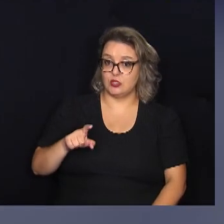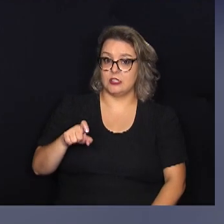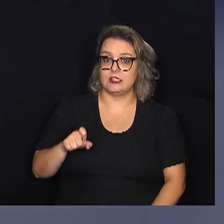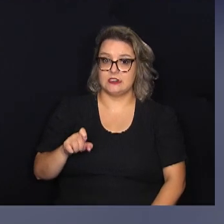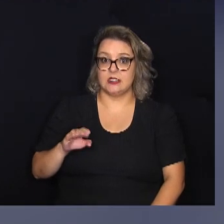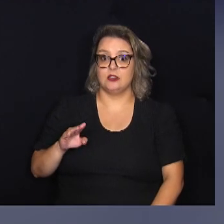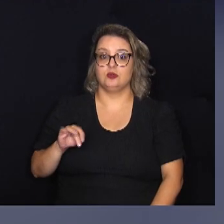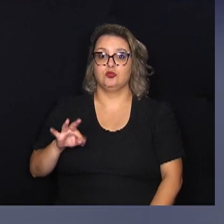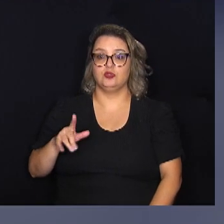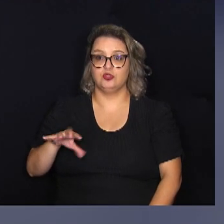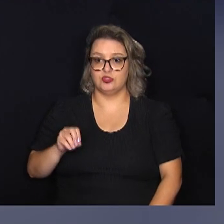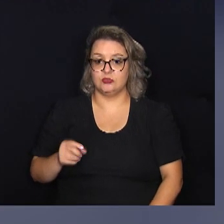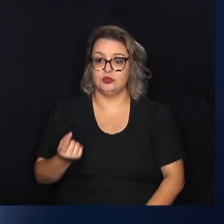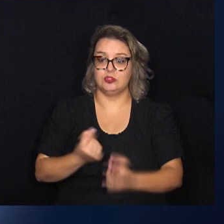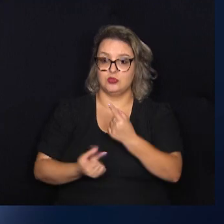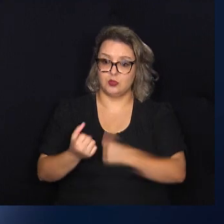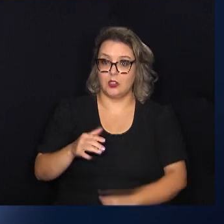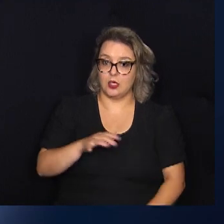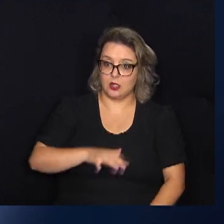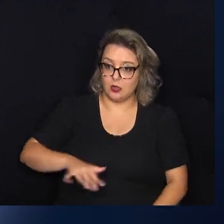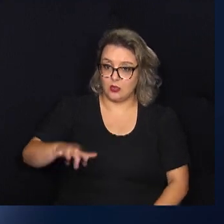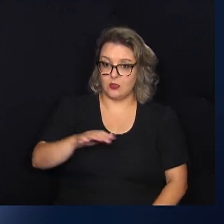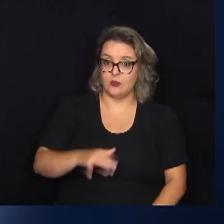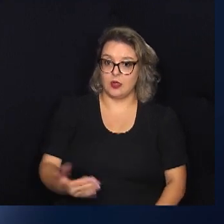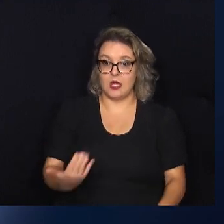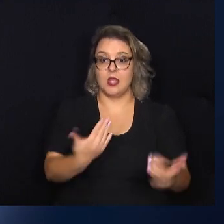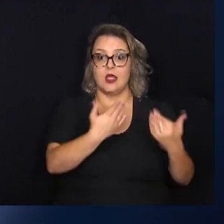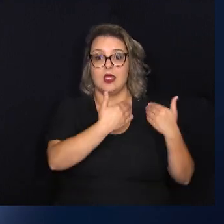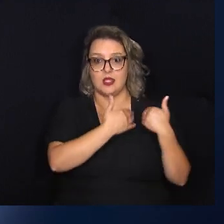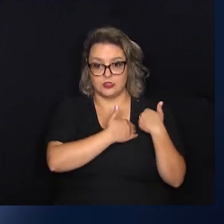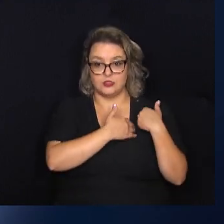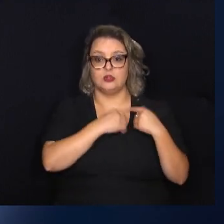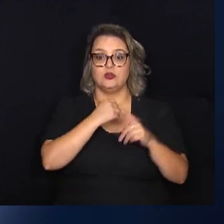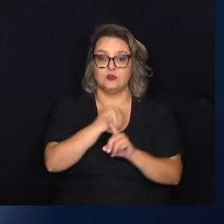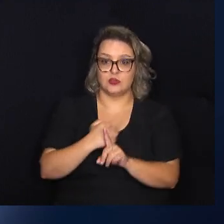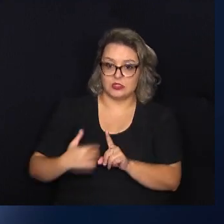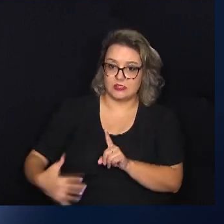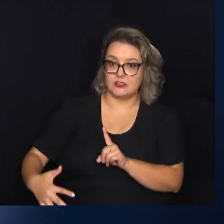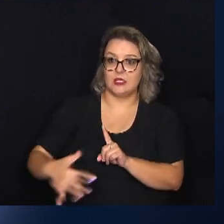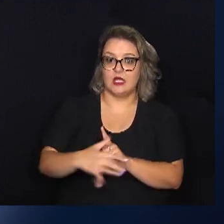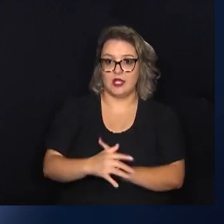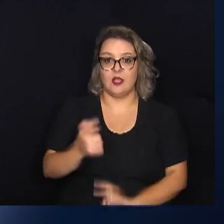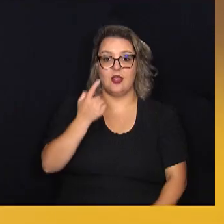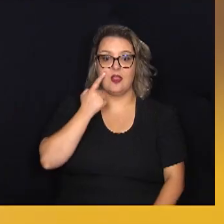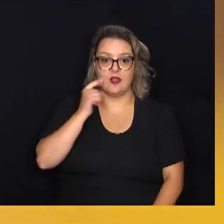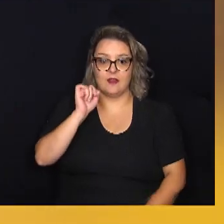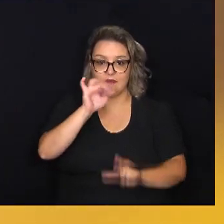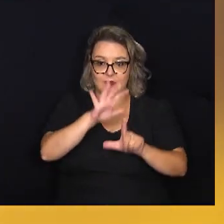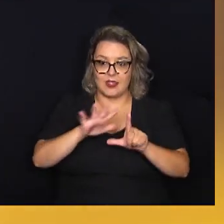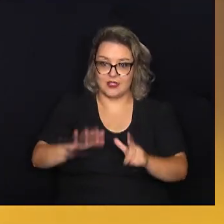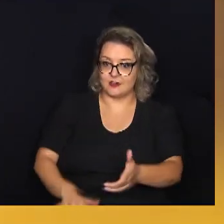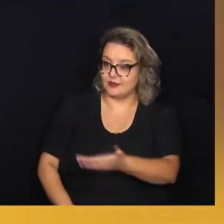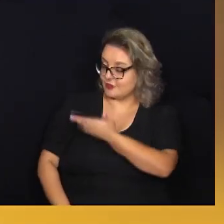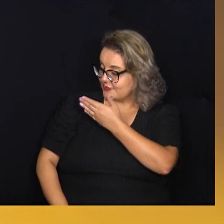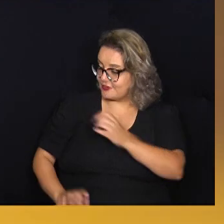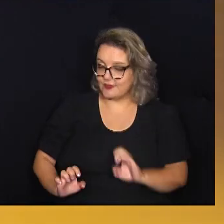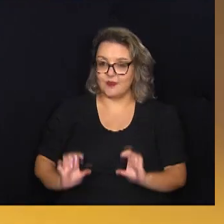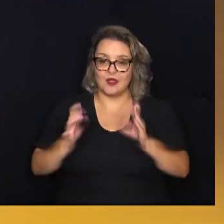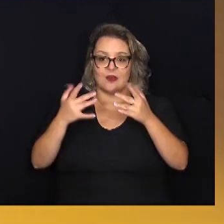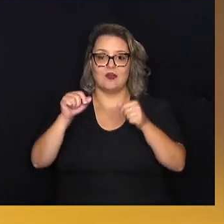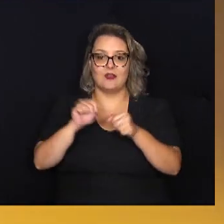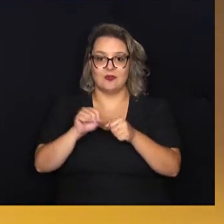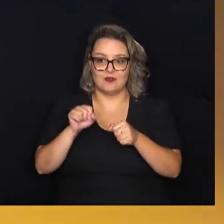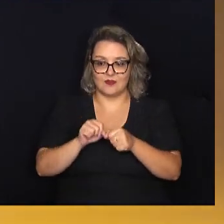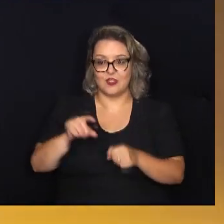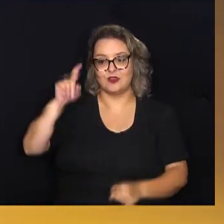Finanças, na categoria Responsabilidade Social. Você vê as imagens aí. O evento foi realizado